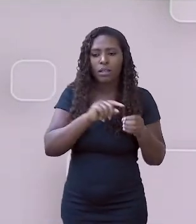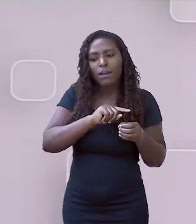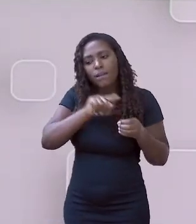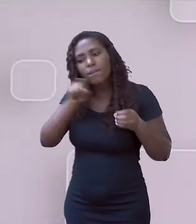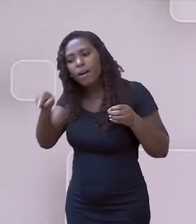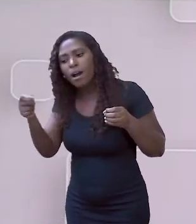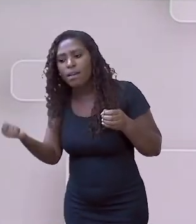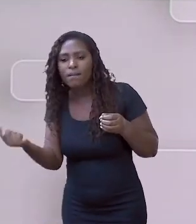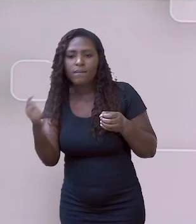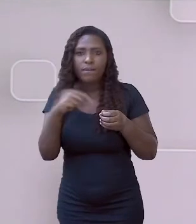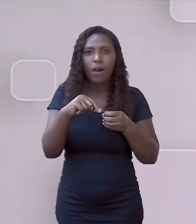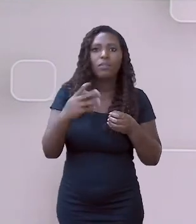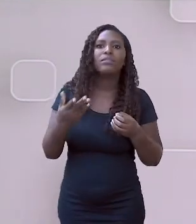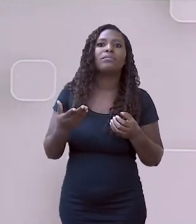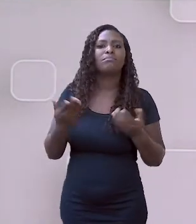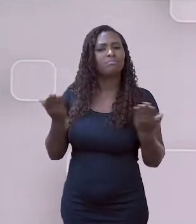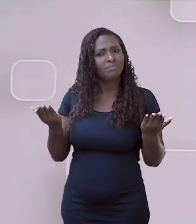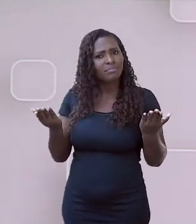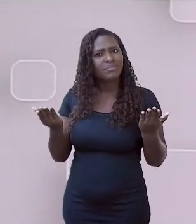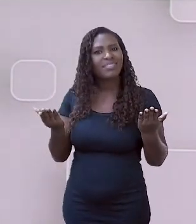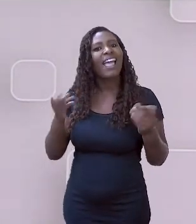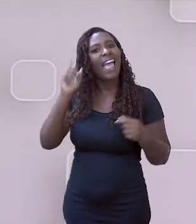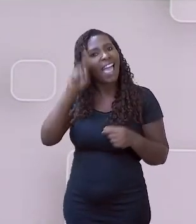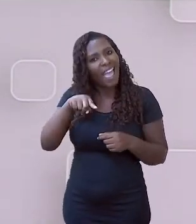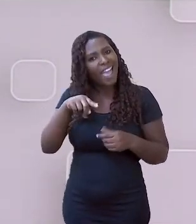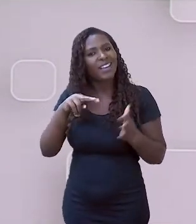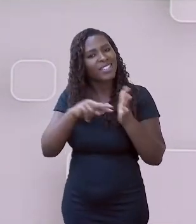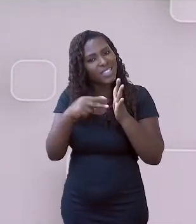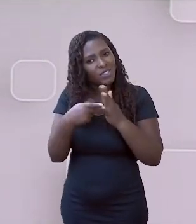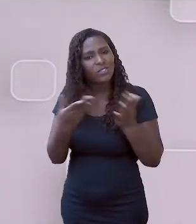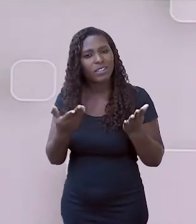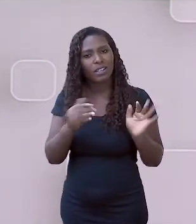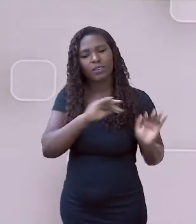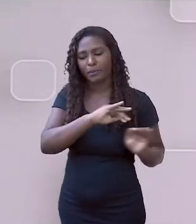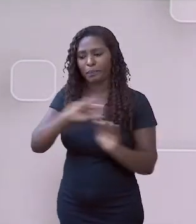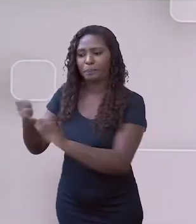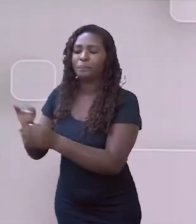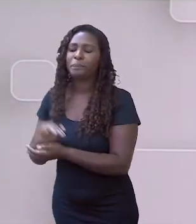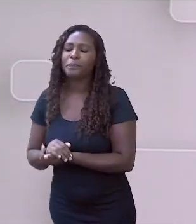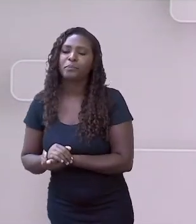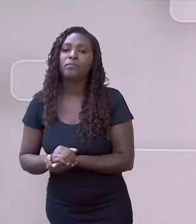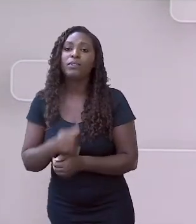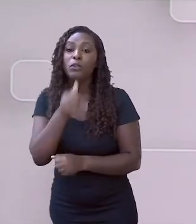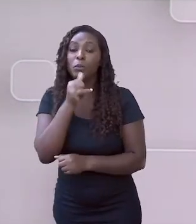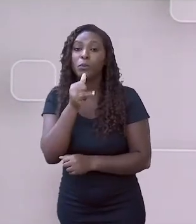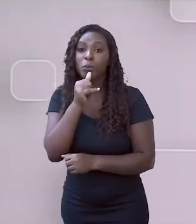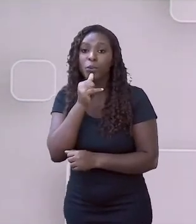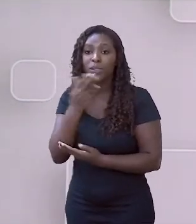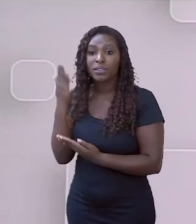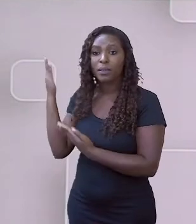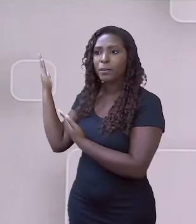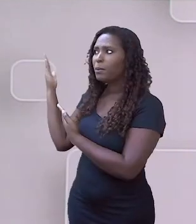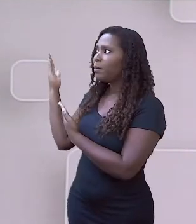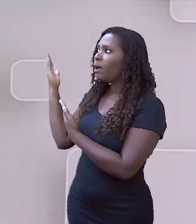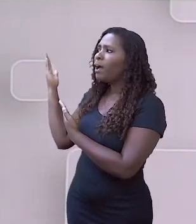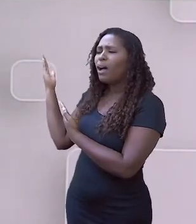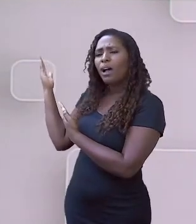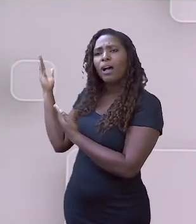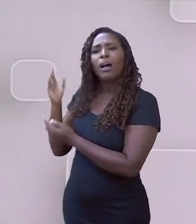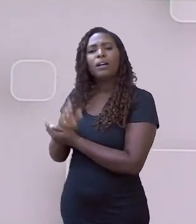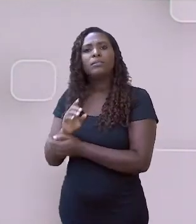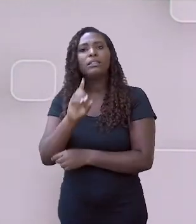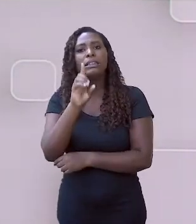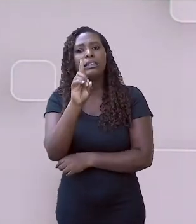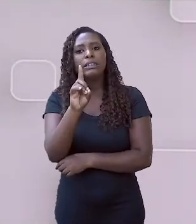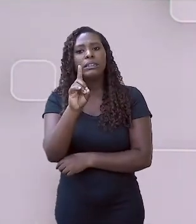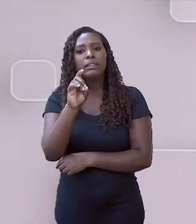Diáspora. Quando eu falo de diáspora, até hoje, eu só vi referindo-se a um